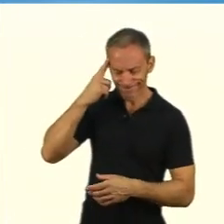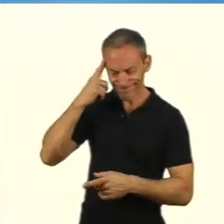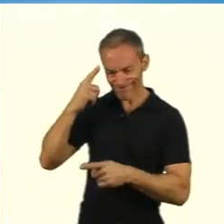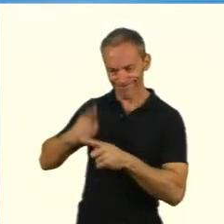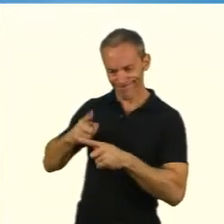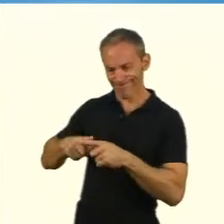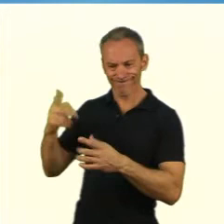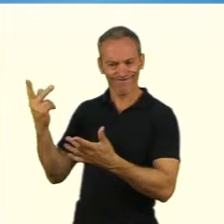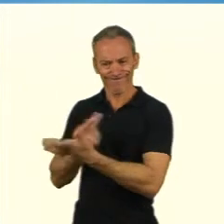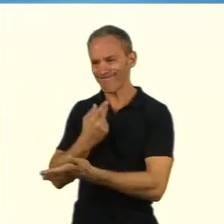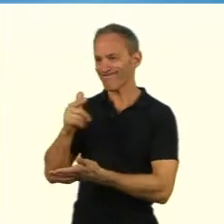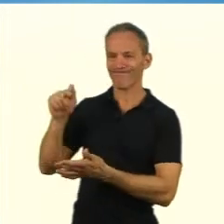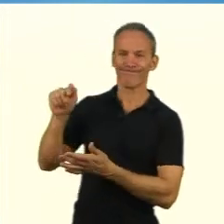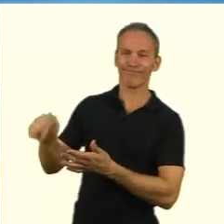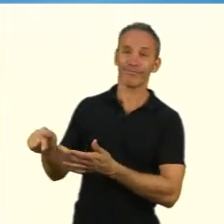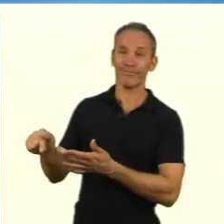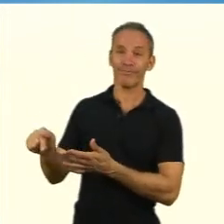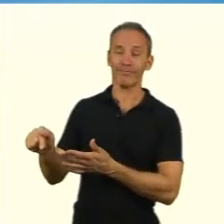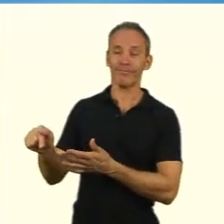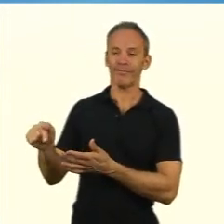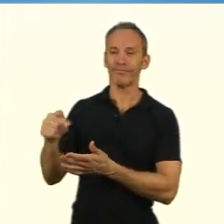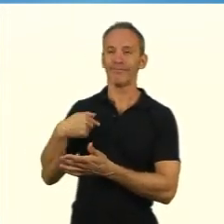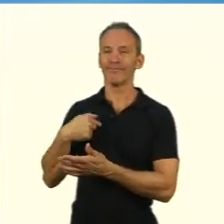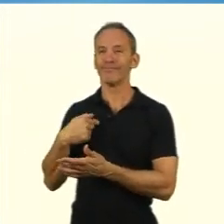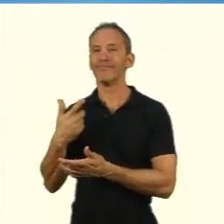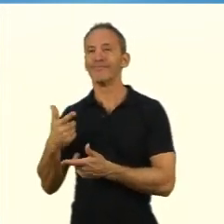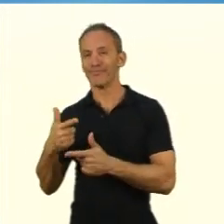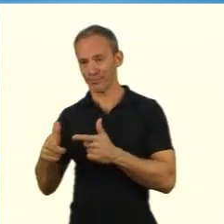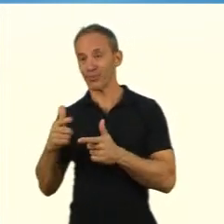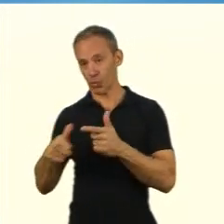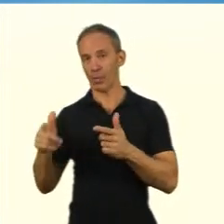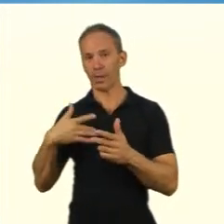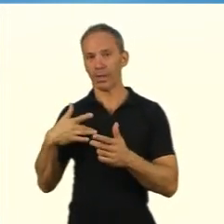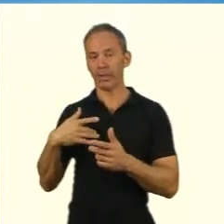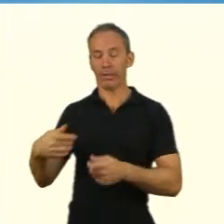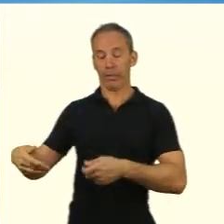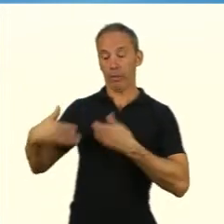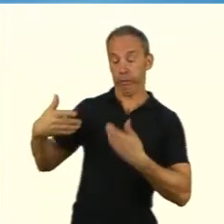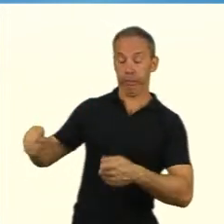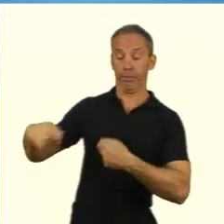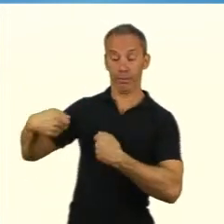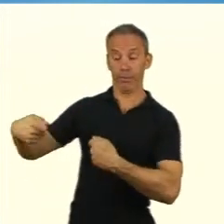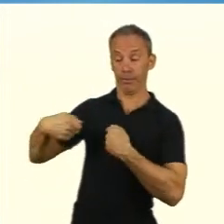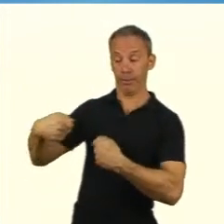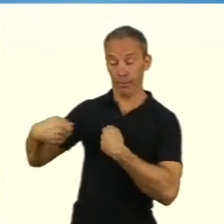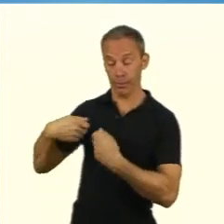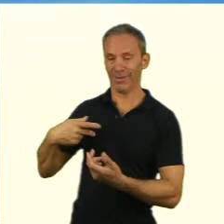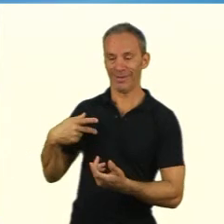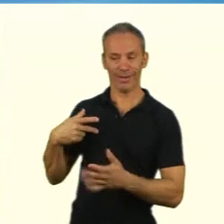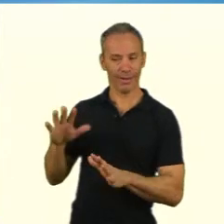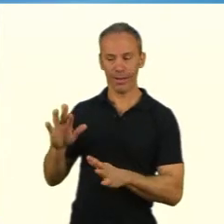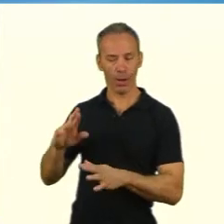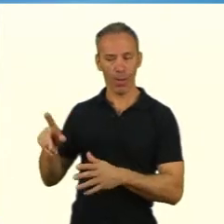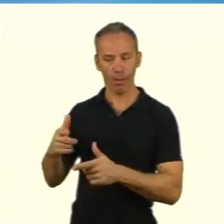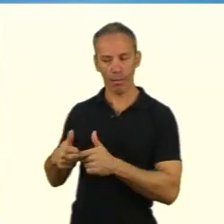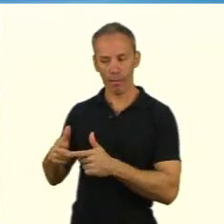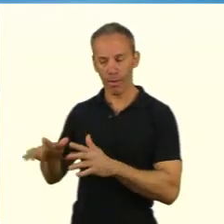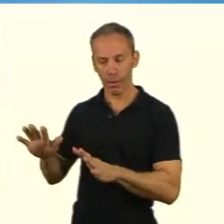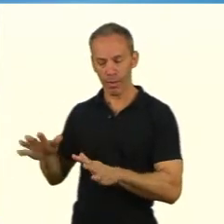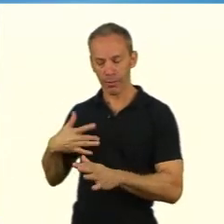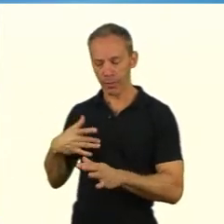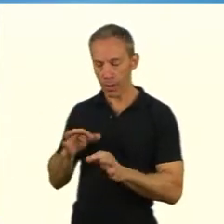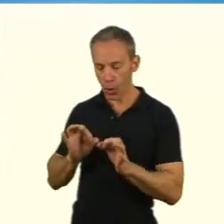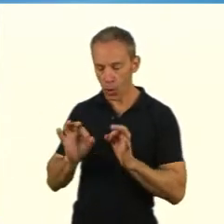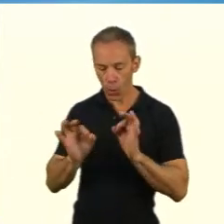Enquanto professores, estou dando um exemplo mais de professor, Paulo, com sermos professores, né? E por pensarmos que vocês